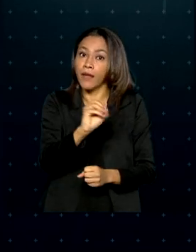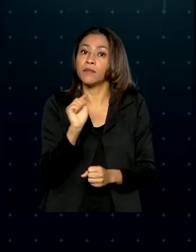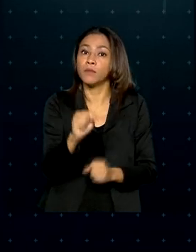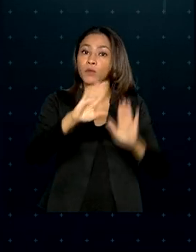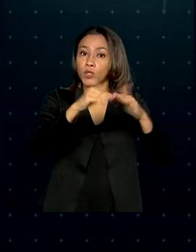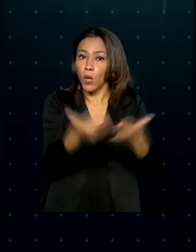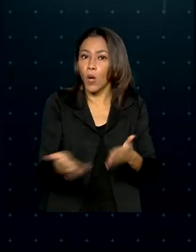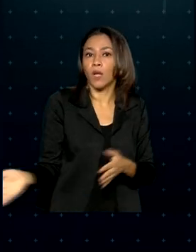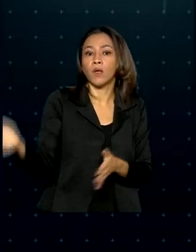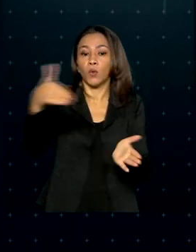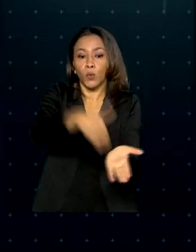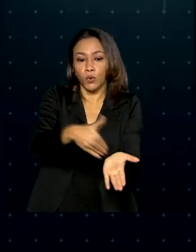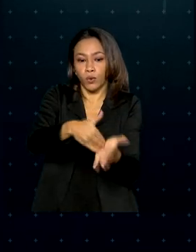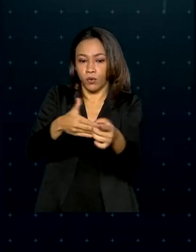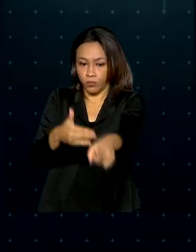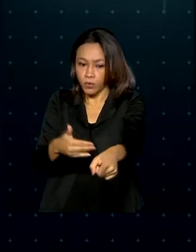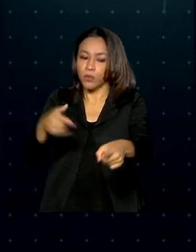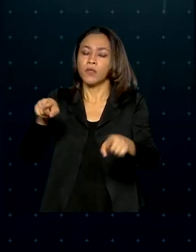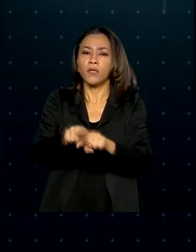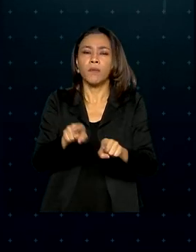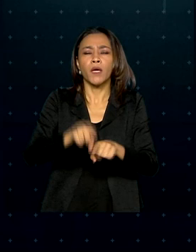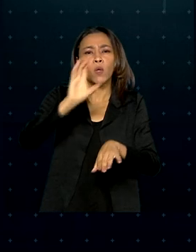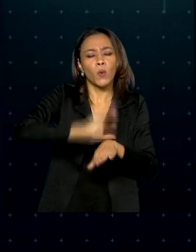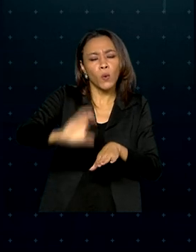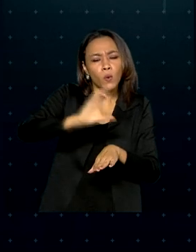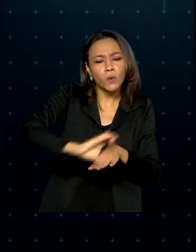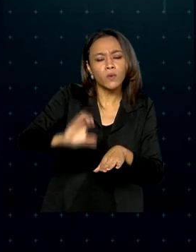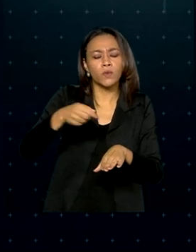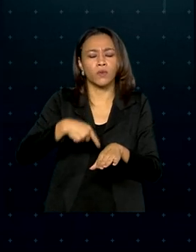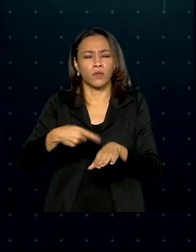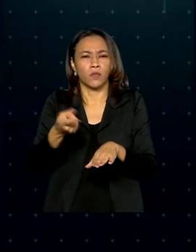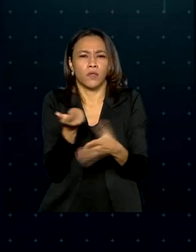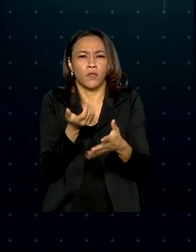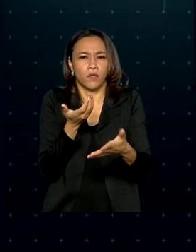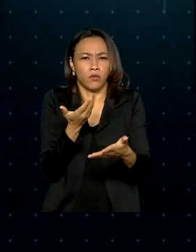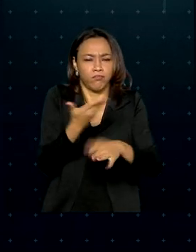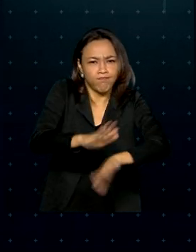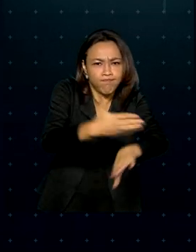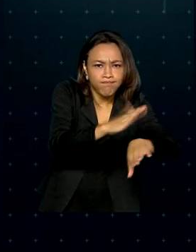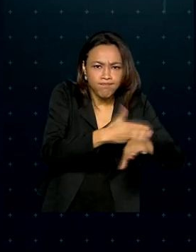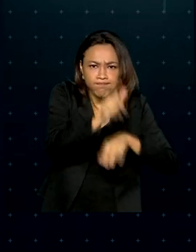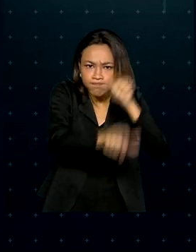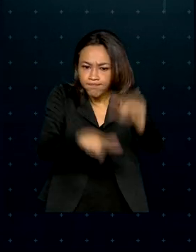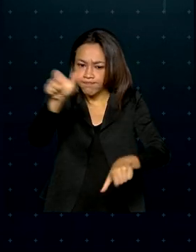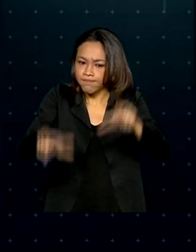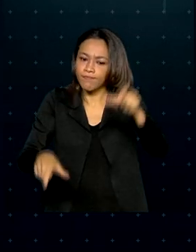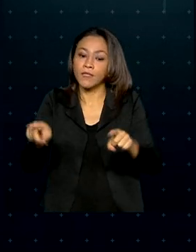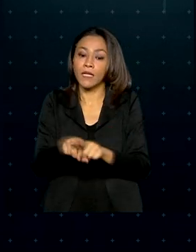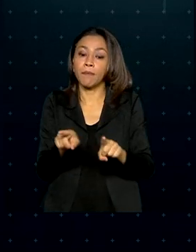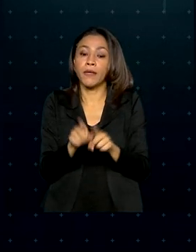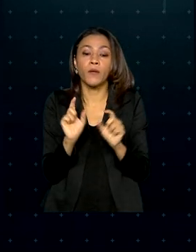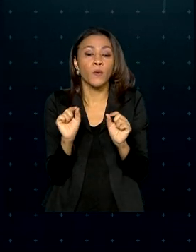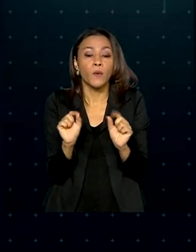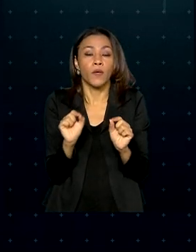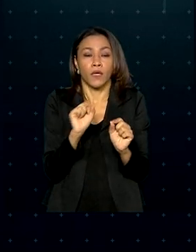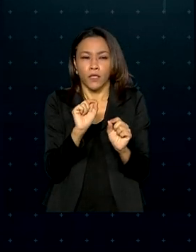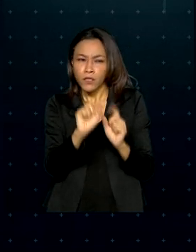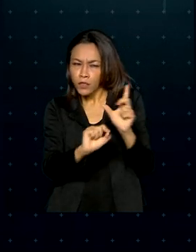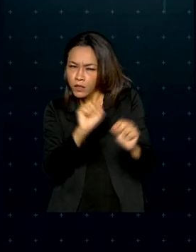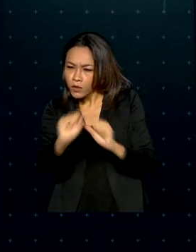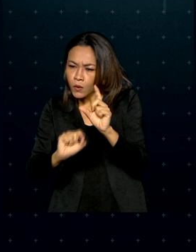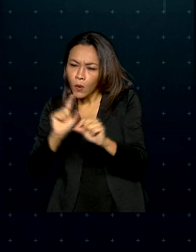inovação. Além de cursos de formação, seminários e fóruns, este eixo prevê a seleção, em princípio, de